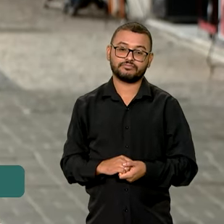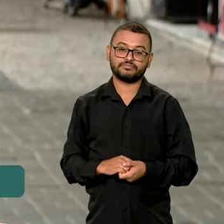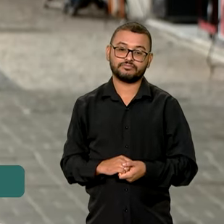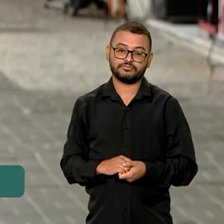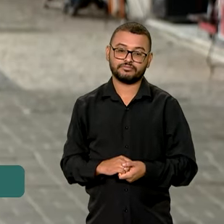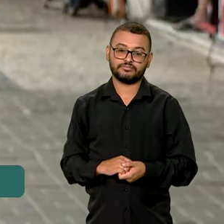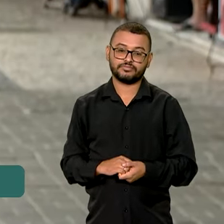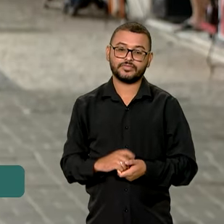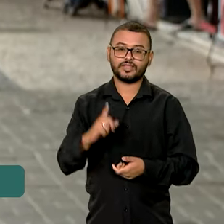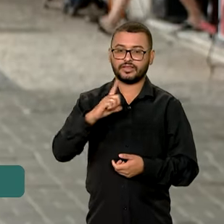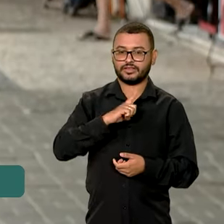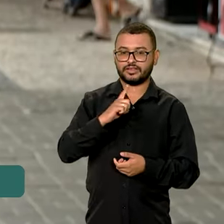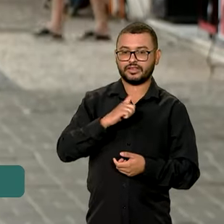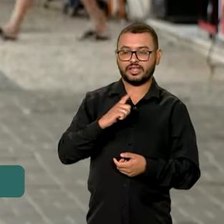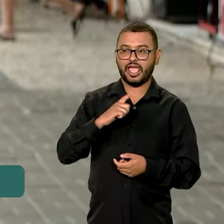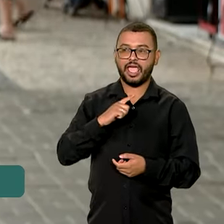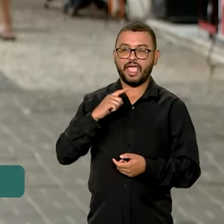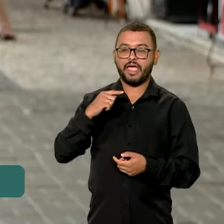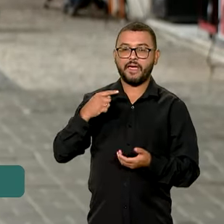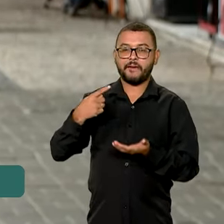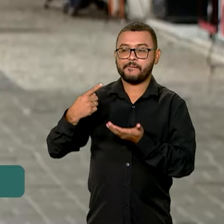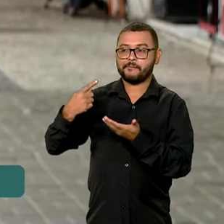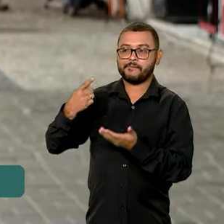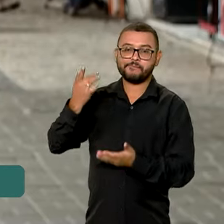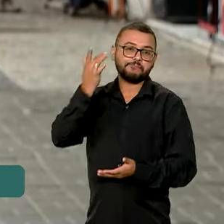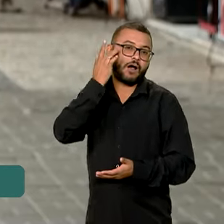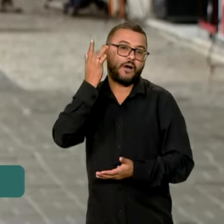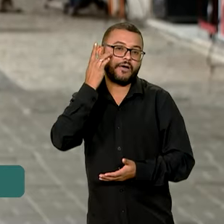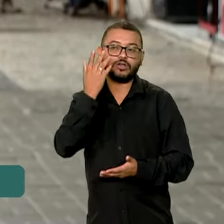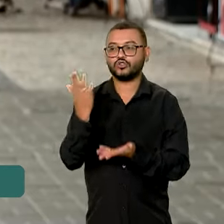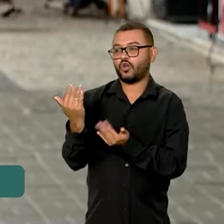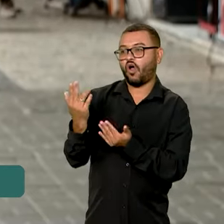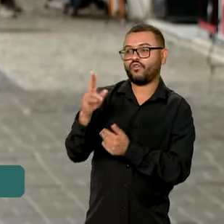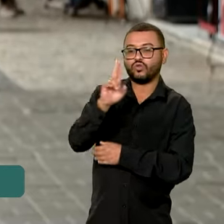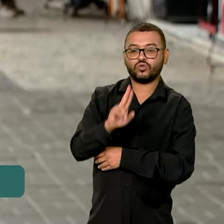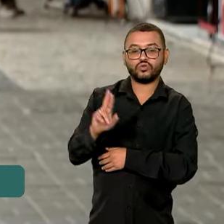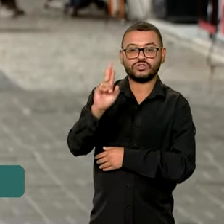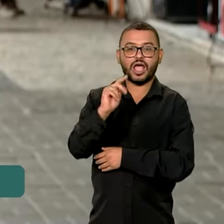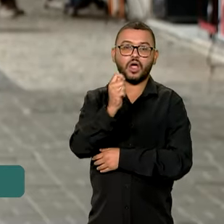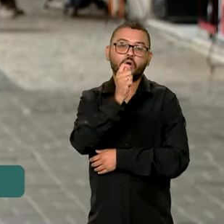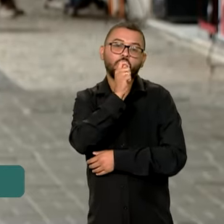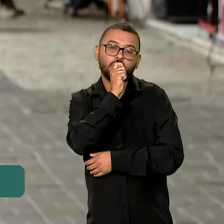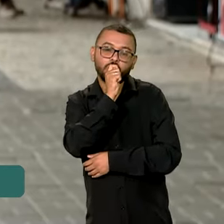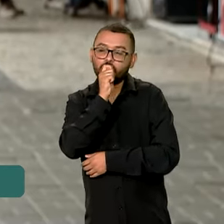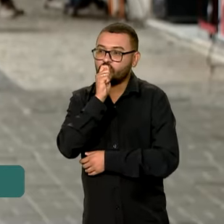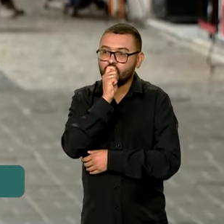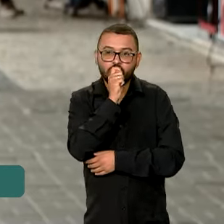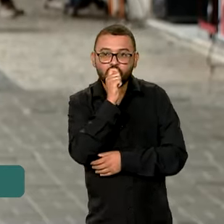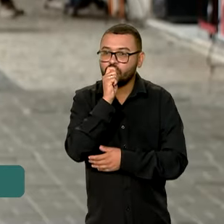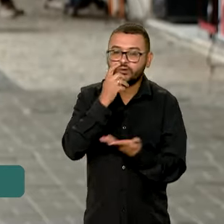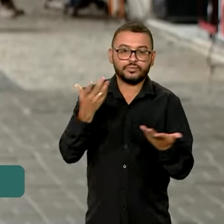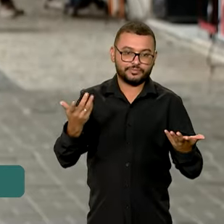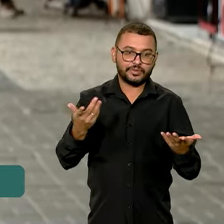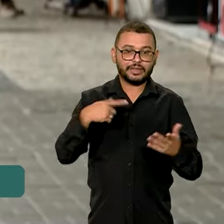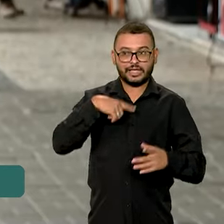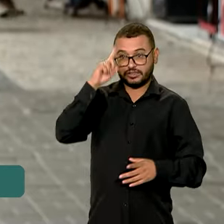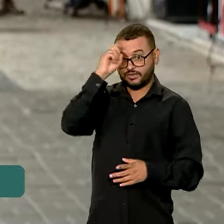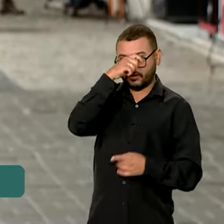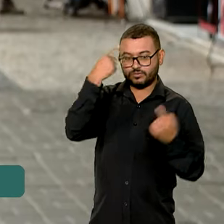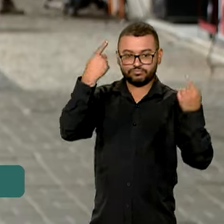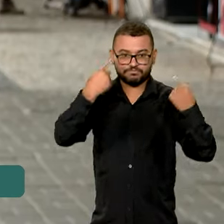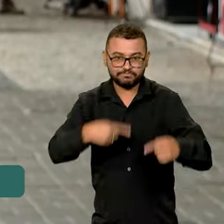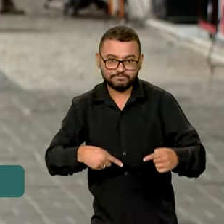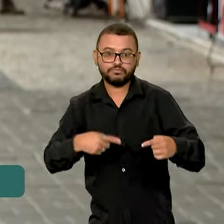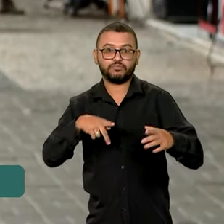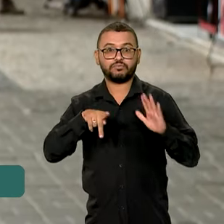Moda entre jovens e adolescentes, os cigarros eletrônicos, são hoje o grande desafio para combater o